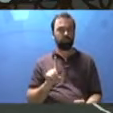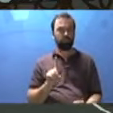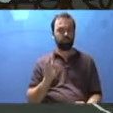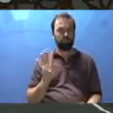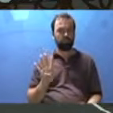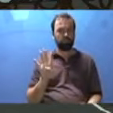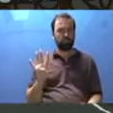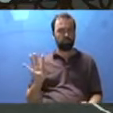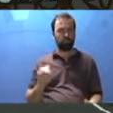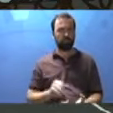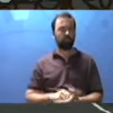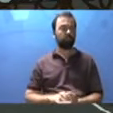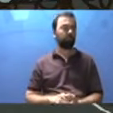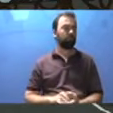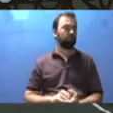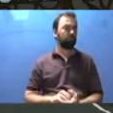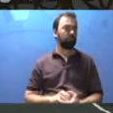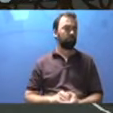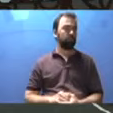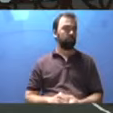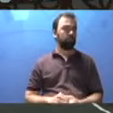Página 144.